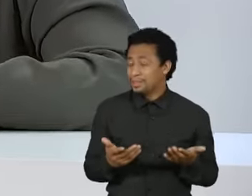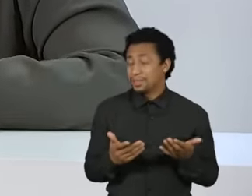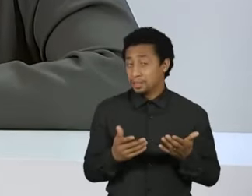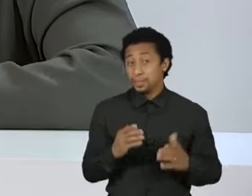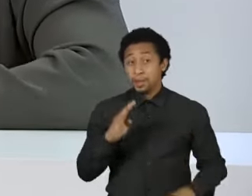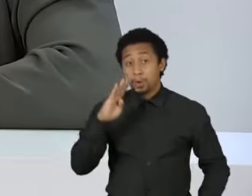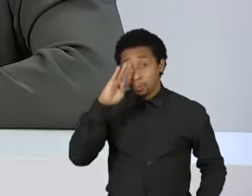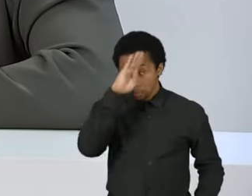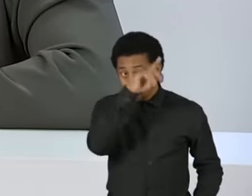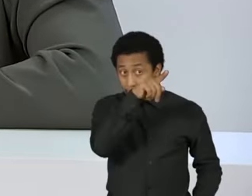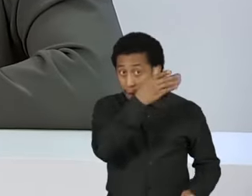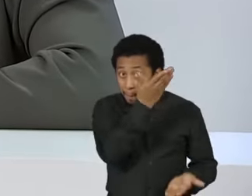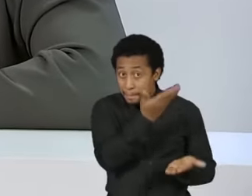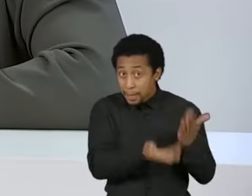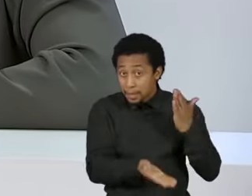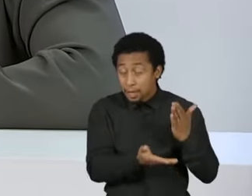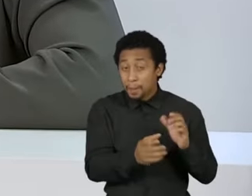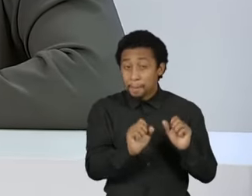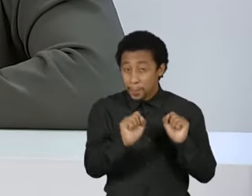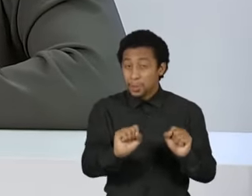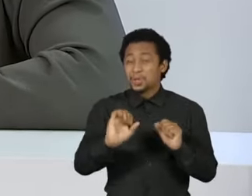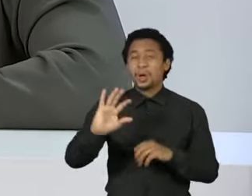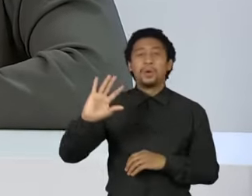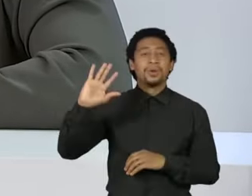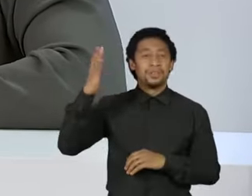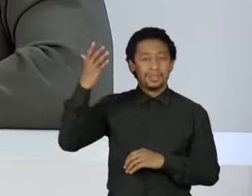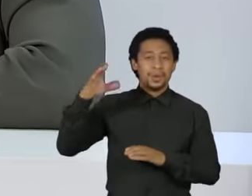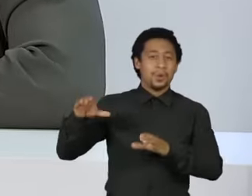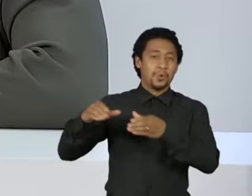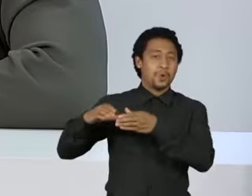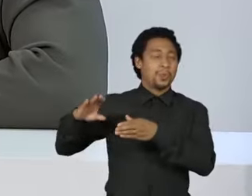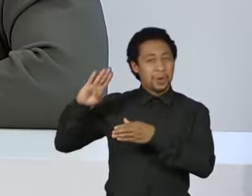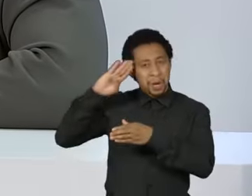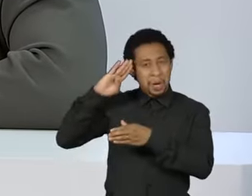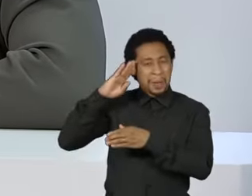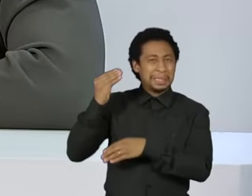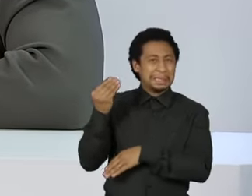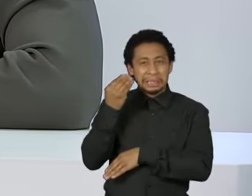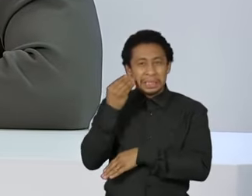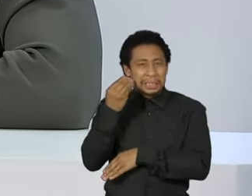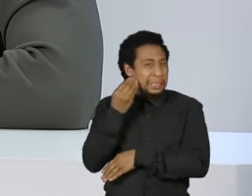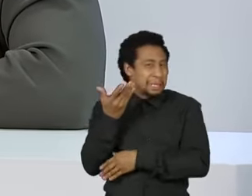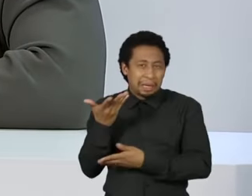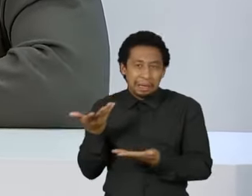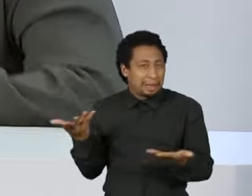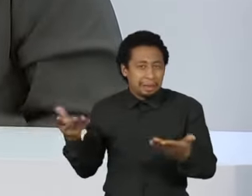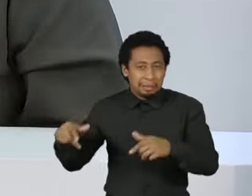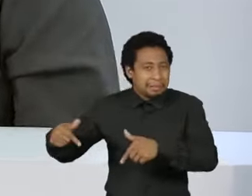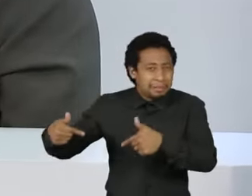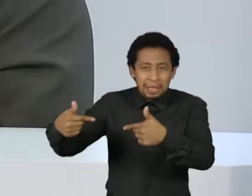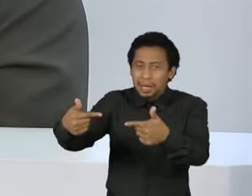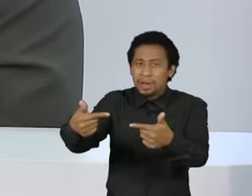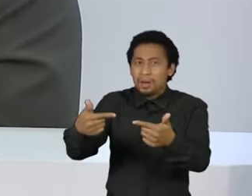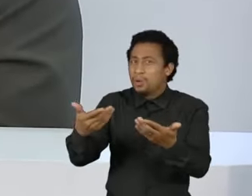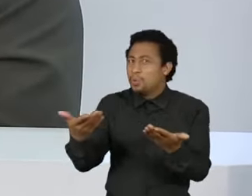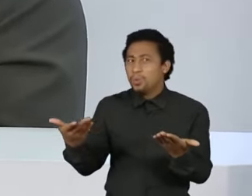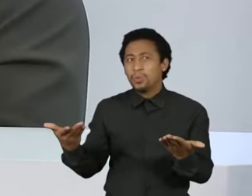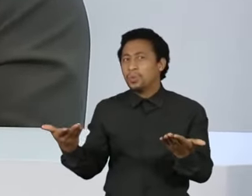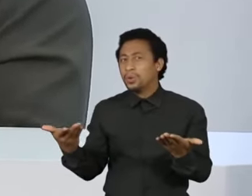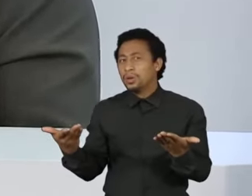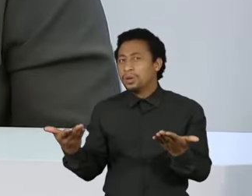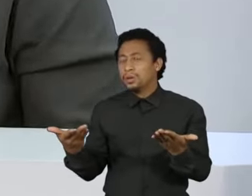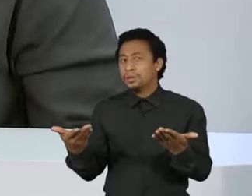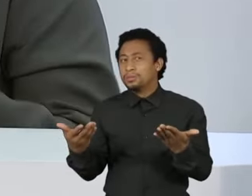militares e as Forças Armadas podem tentar fazer algum tipo de reação ali fora dos limites